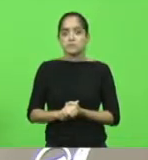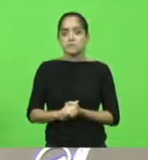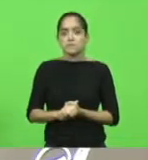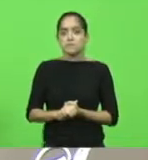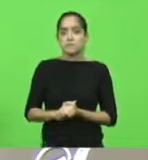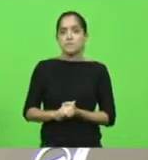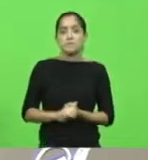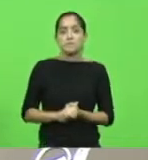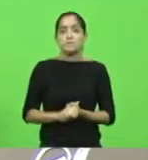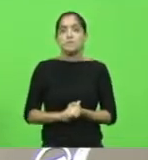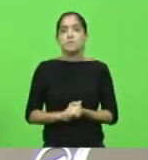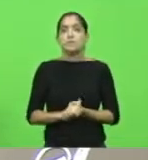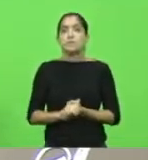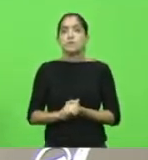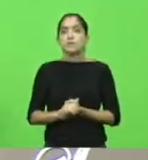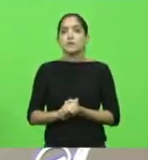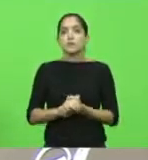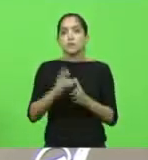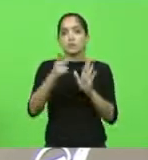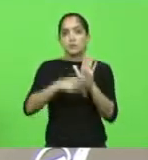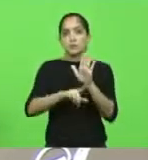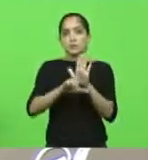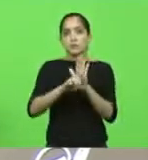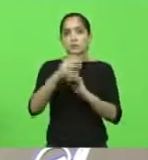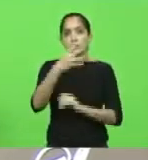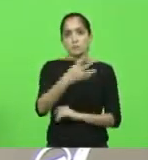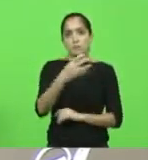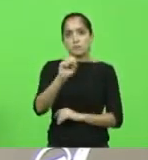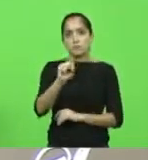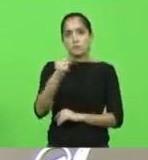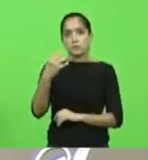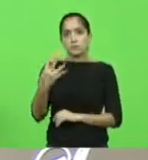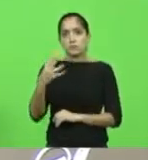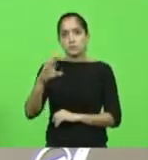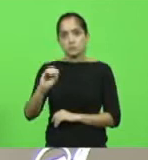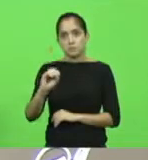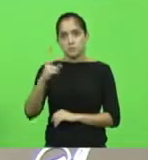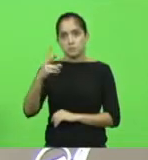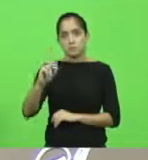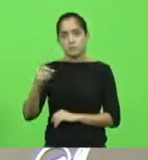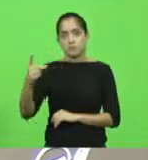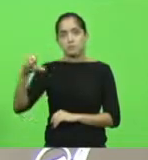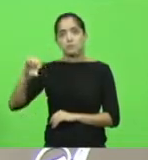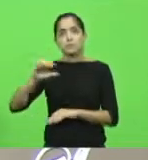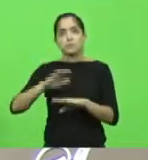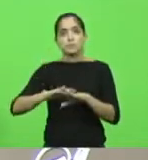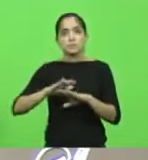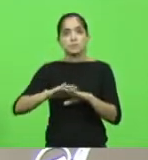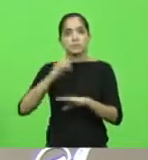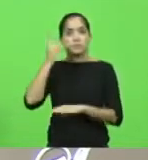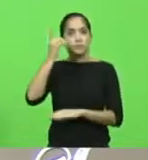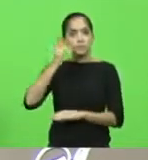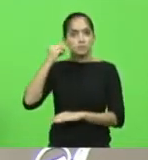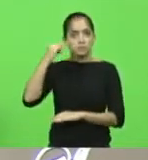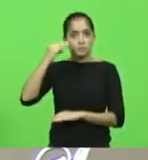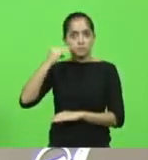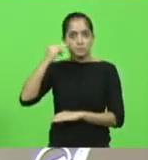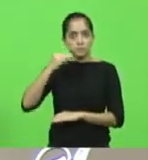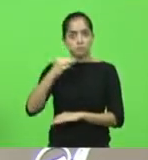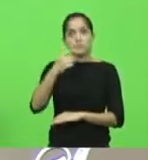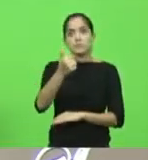Em votação, redação final do projeto de lei 484.0-2019, autor Deputado Márcio Machado, altera a Lei nº 12